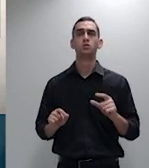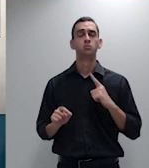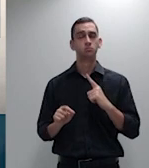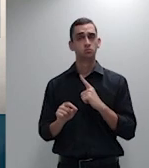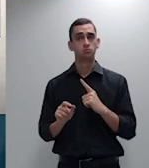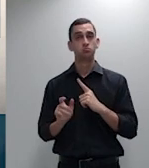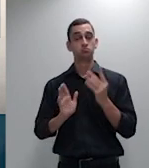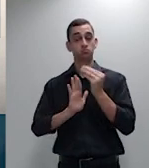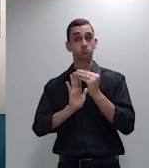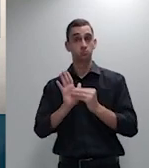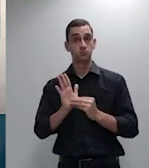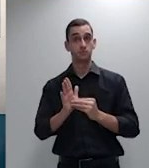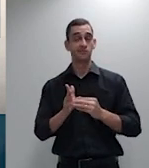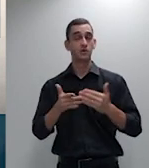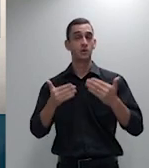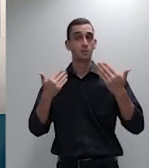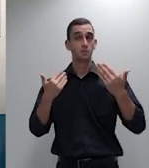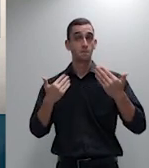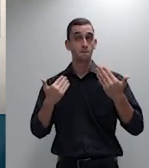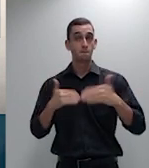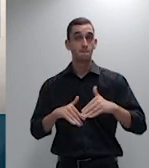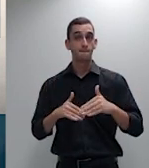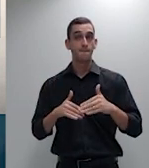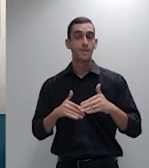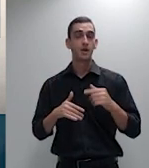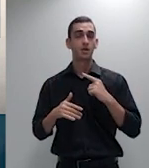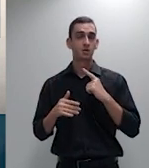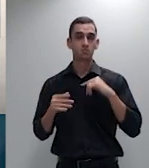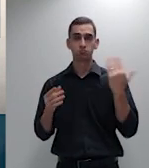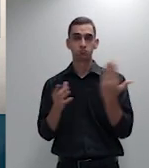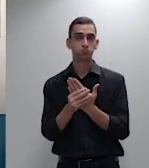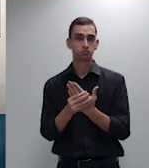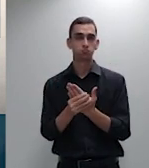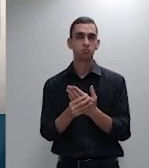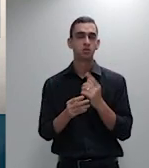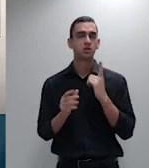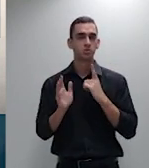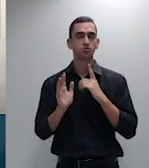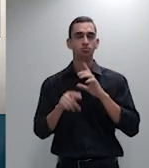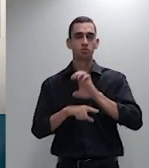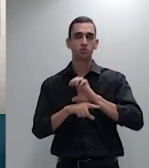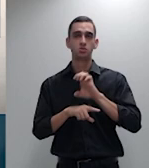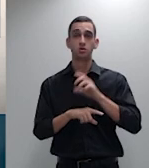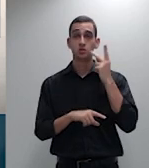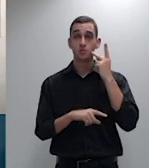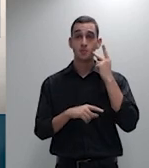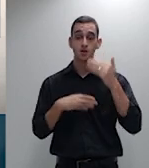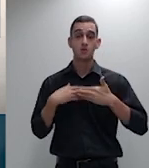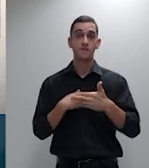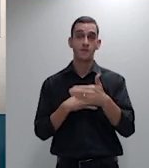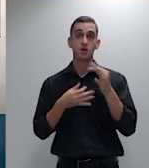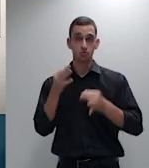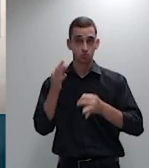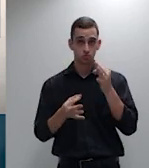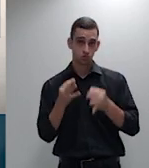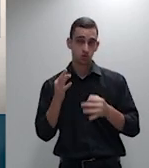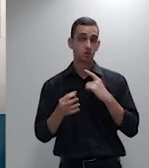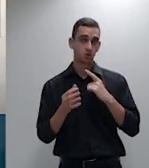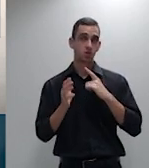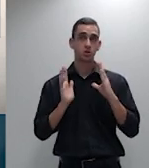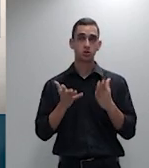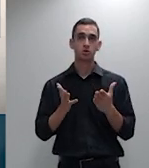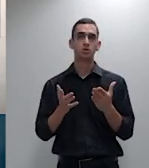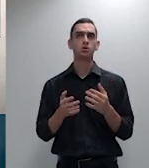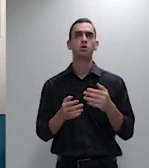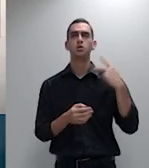1723 727 São Paulo em julgamento o ilustre subprocurador